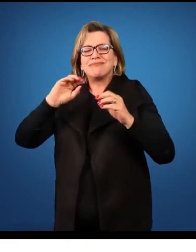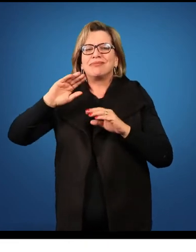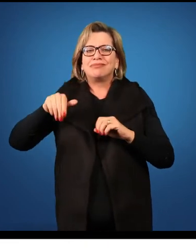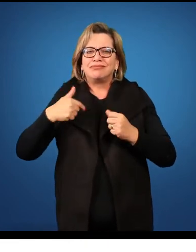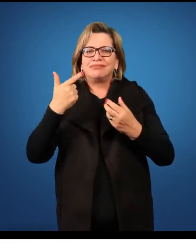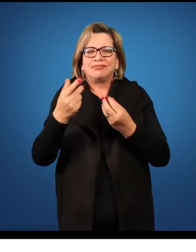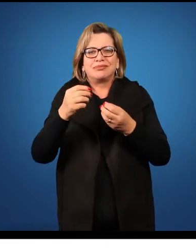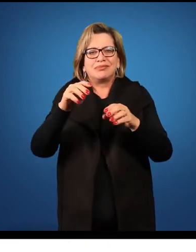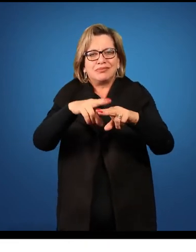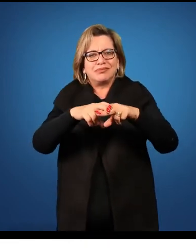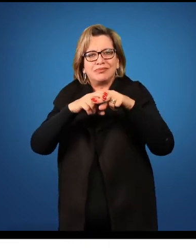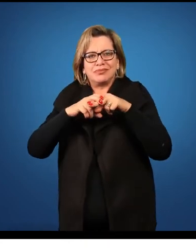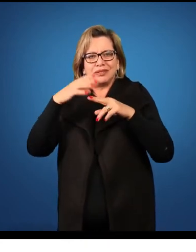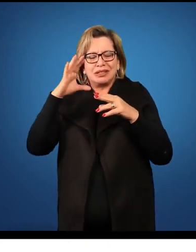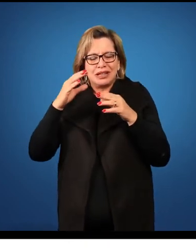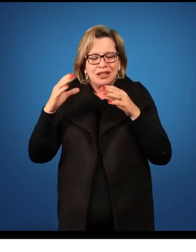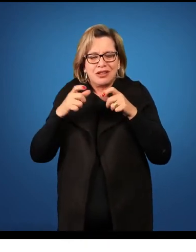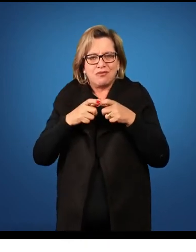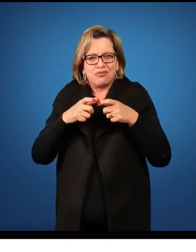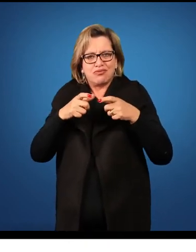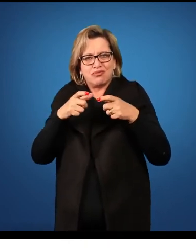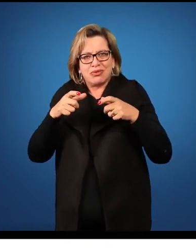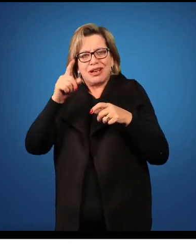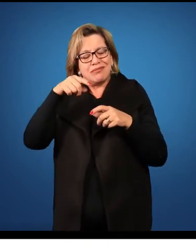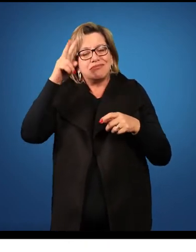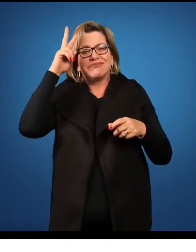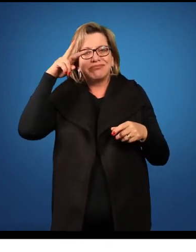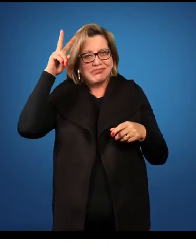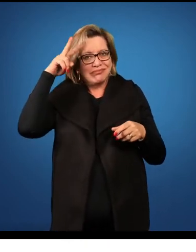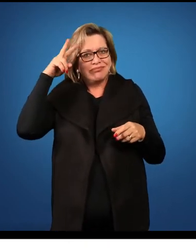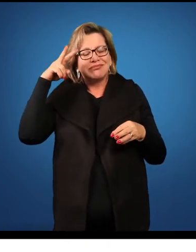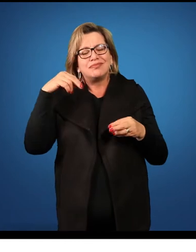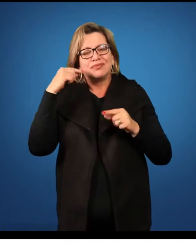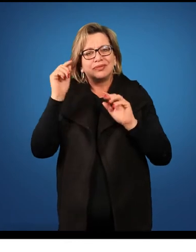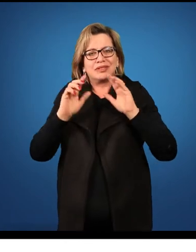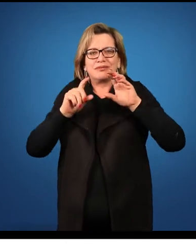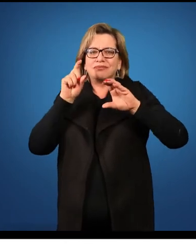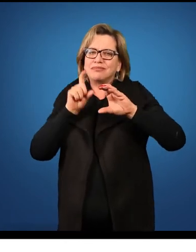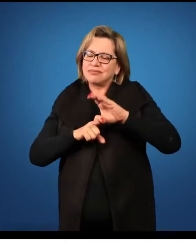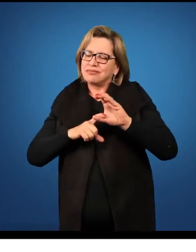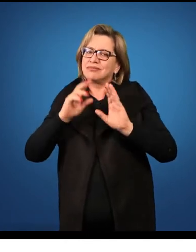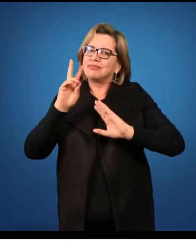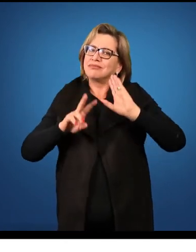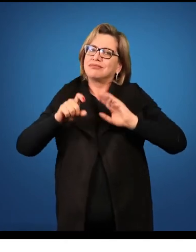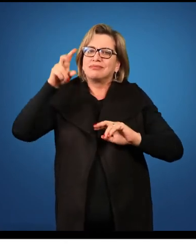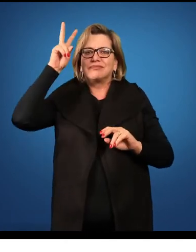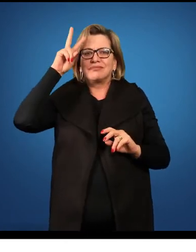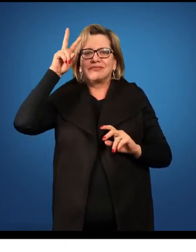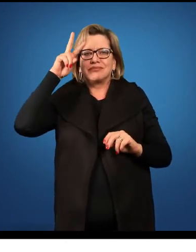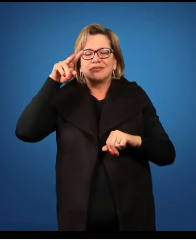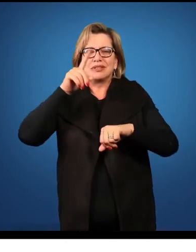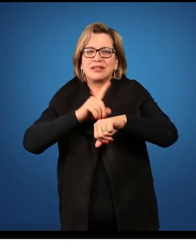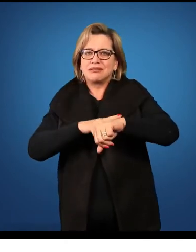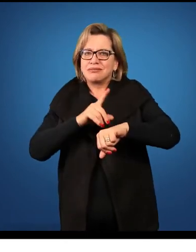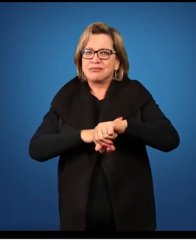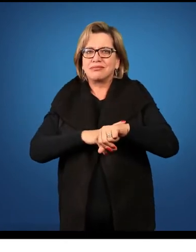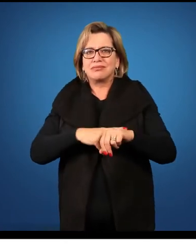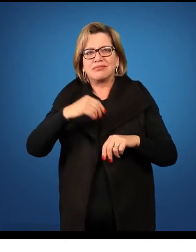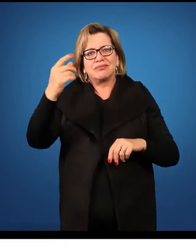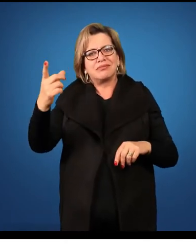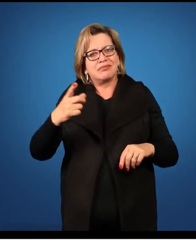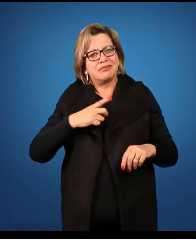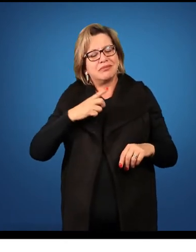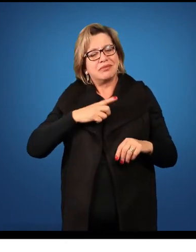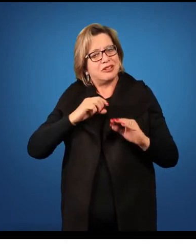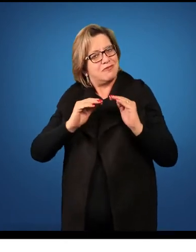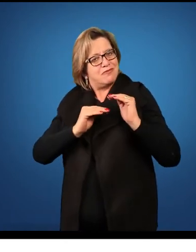Então, a ciência, ela é cumulativa, ela é histórica. E dependendo da história, do momento histórico que eu tenho, eu tenho um